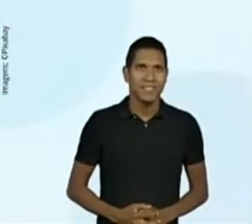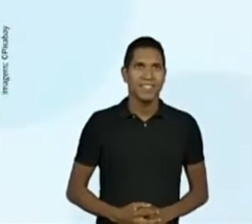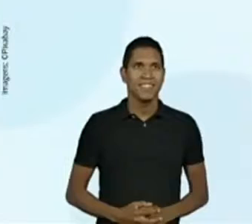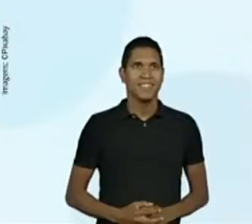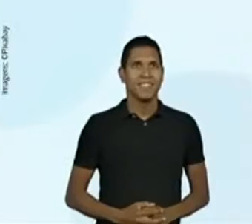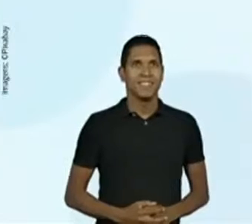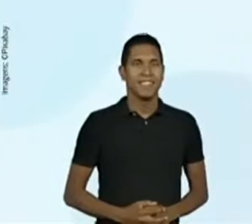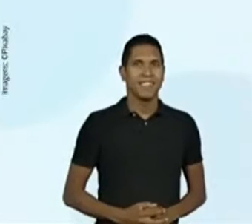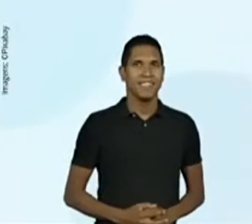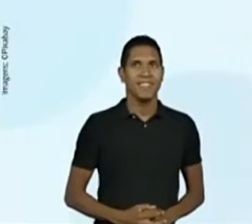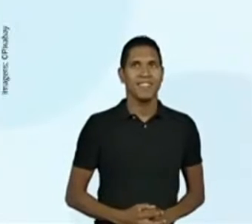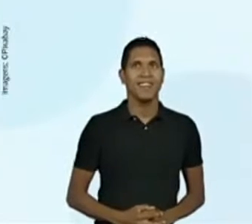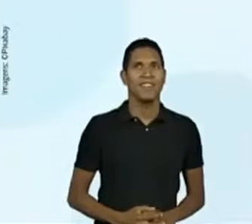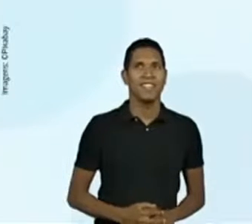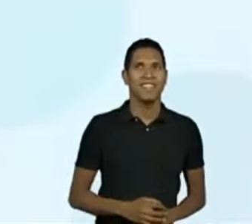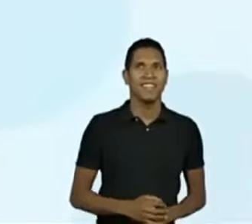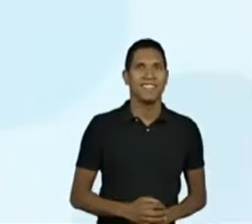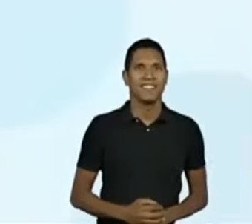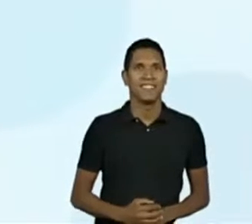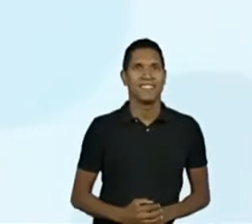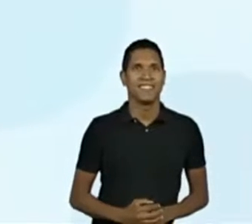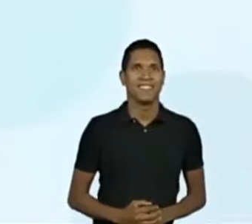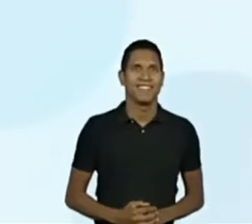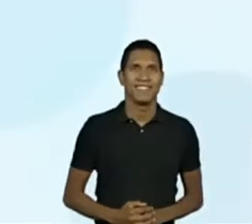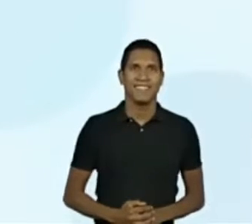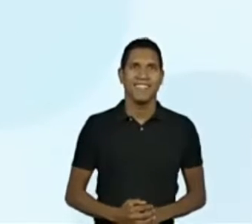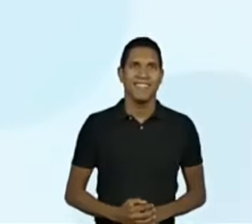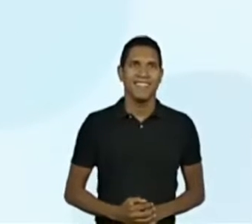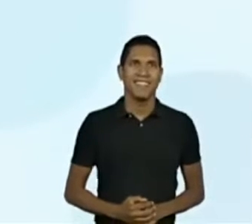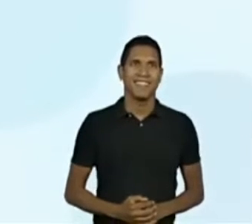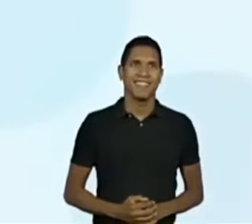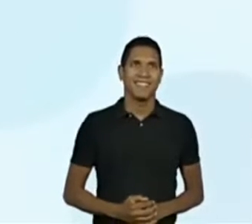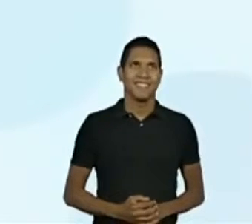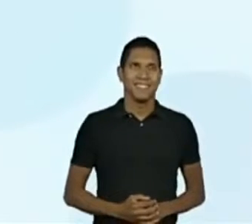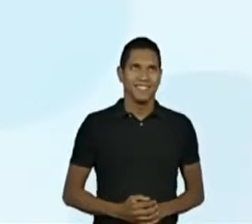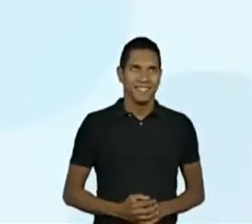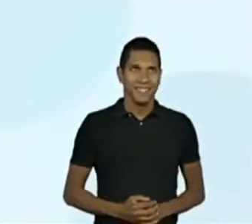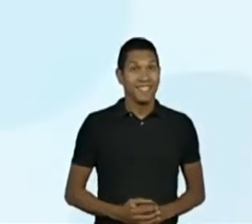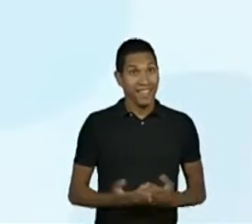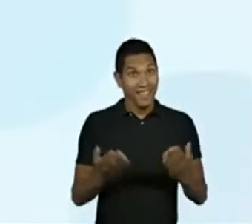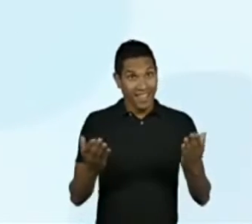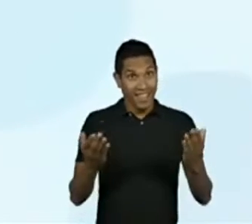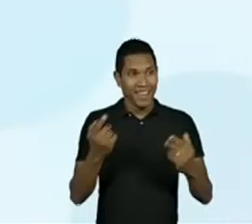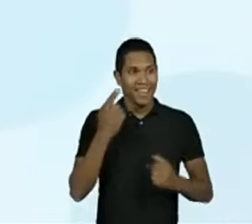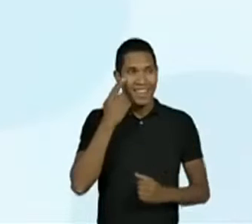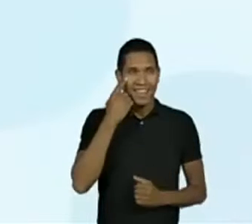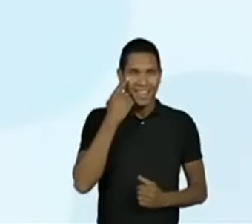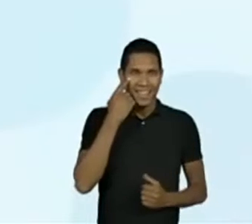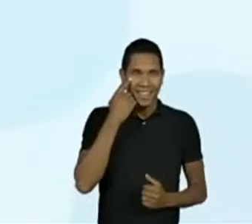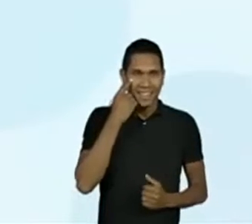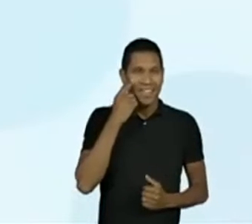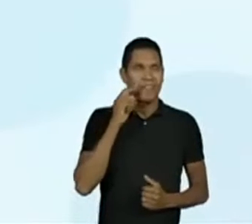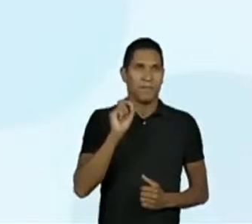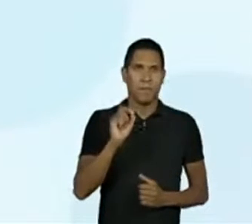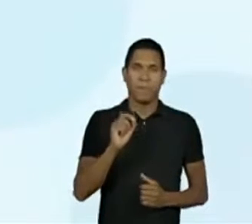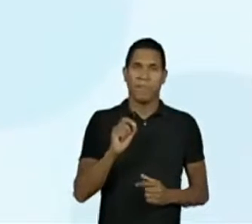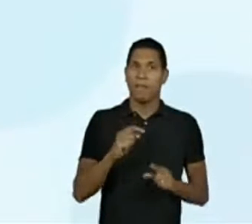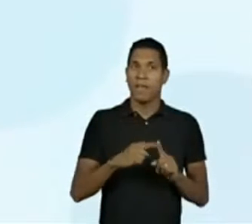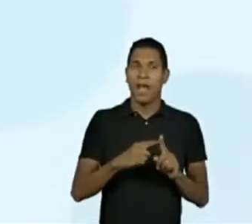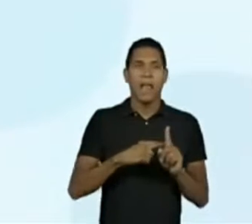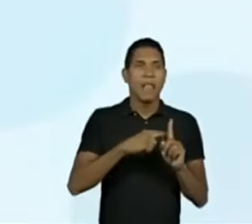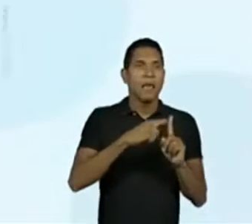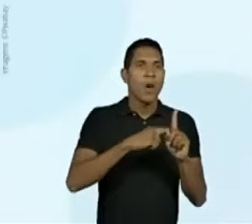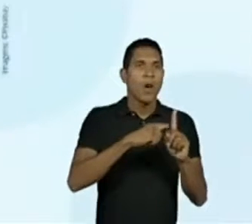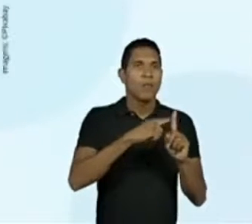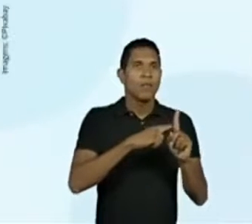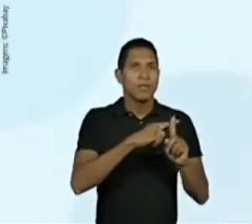Muito bem. Falando ainda sobre temperatura, temos aqui alguns termômetros que mediram